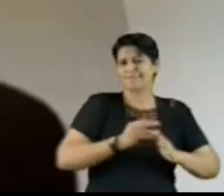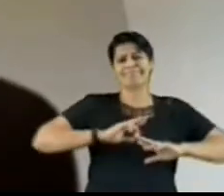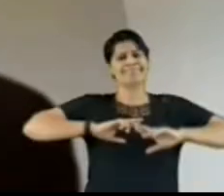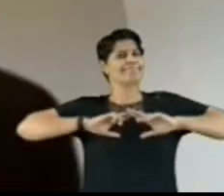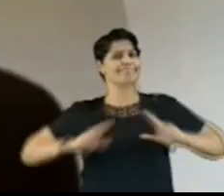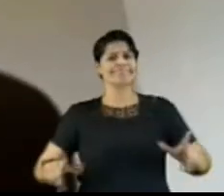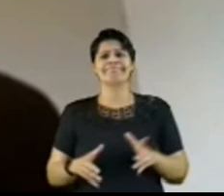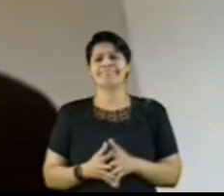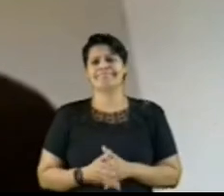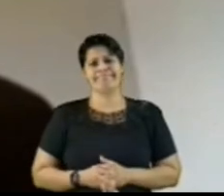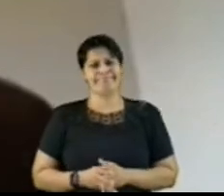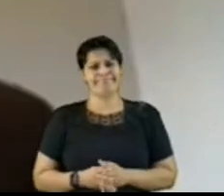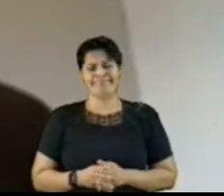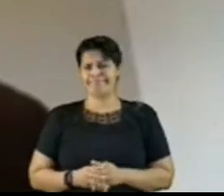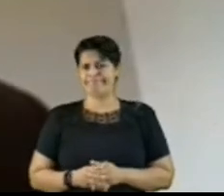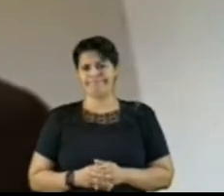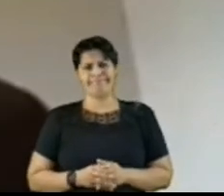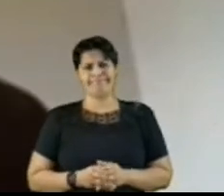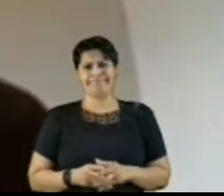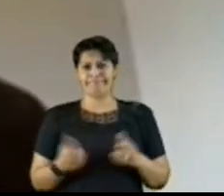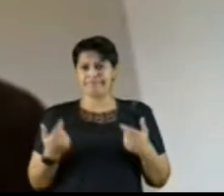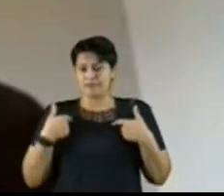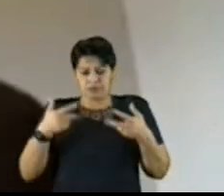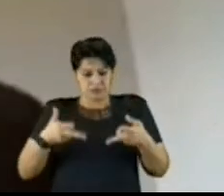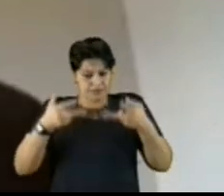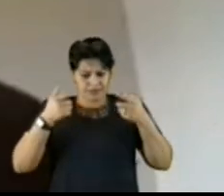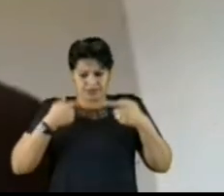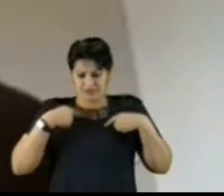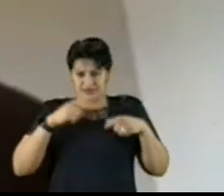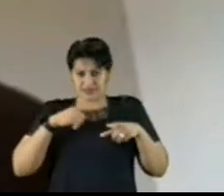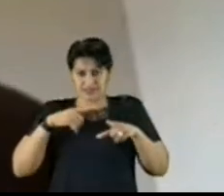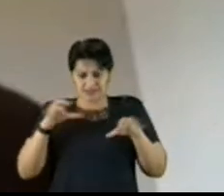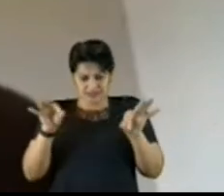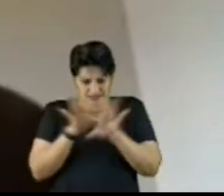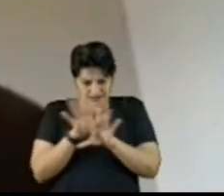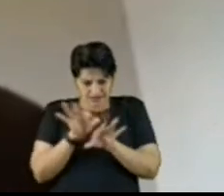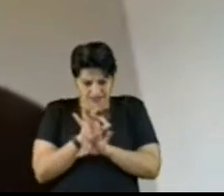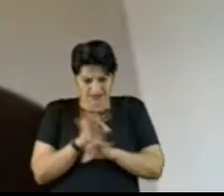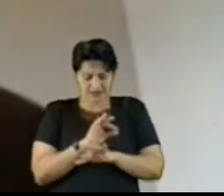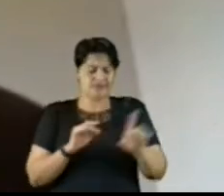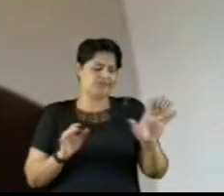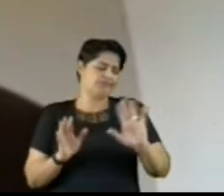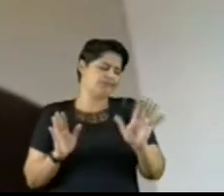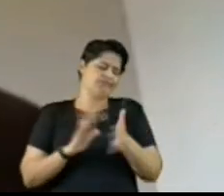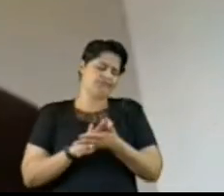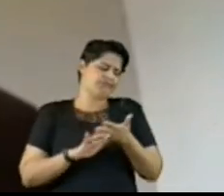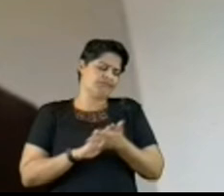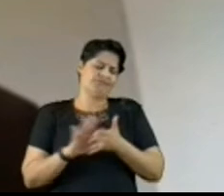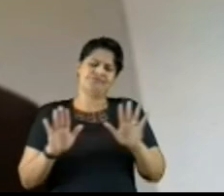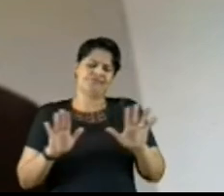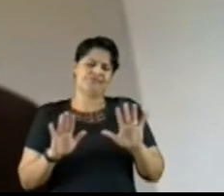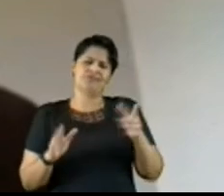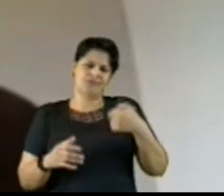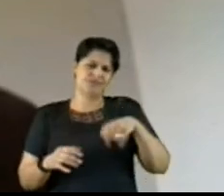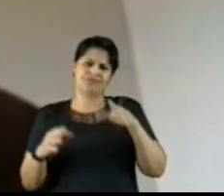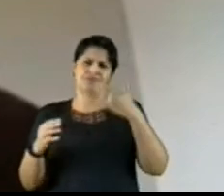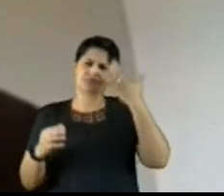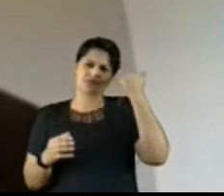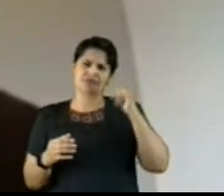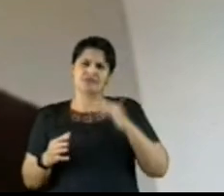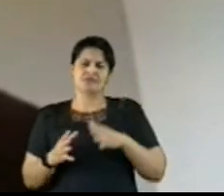Como possível solução para as deficiências apontadas, e aí temos que ter essa responsabilidade,